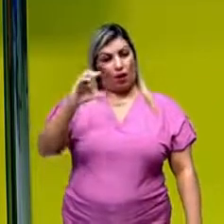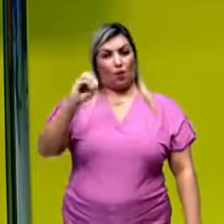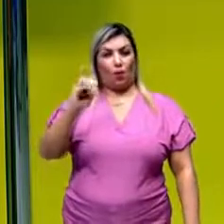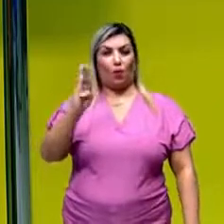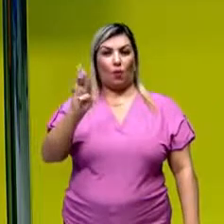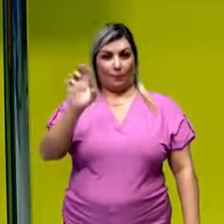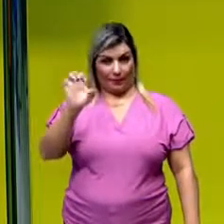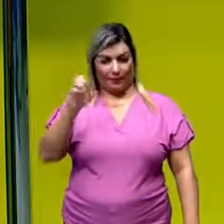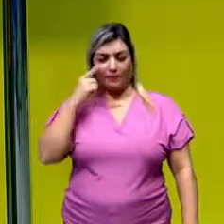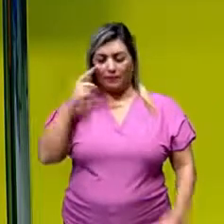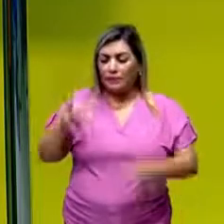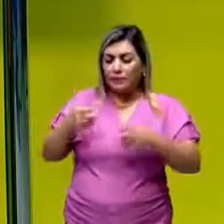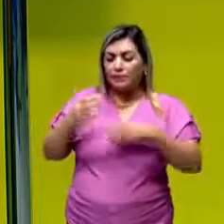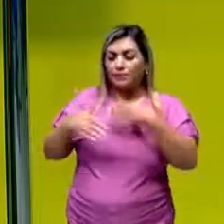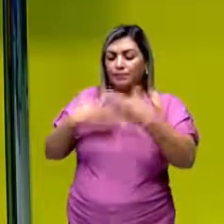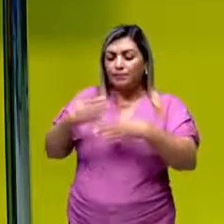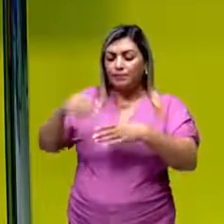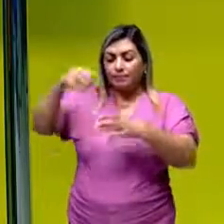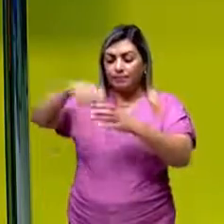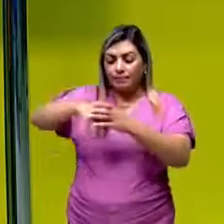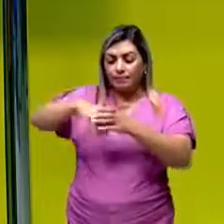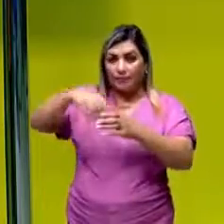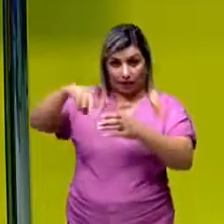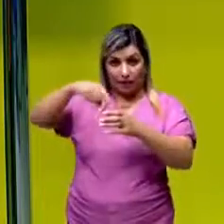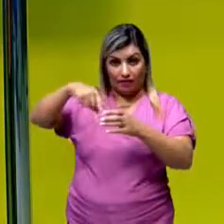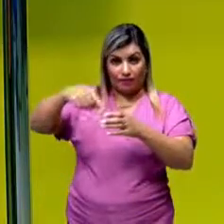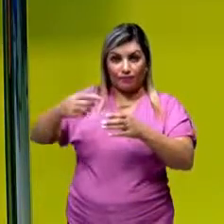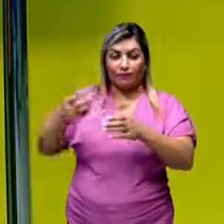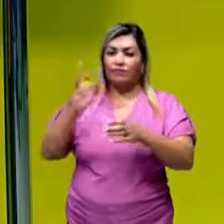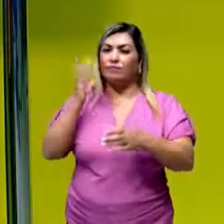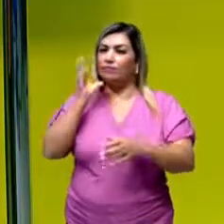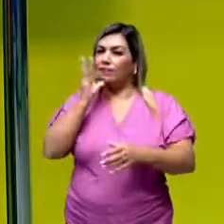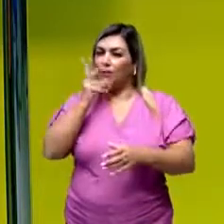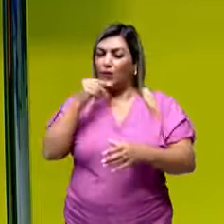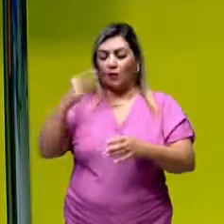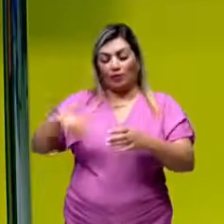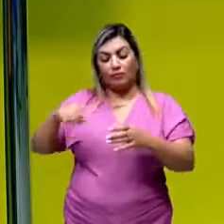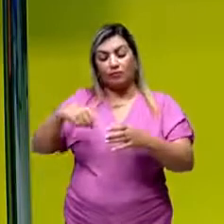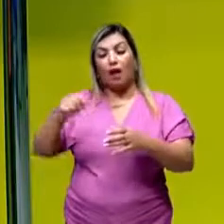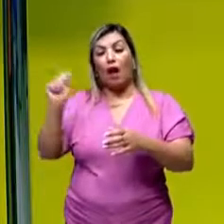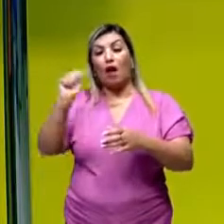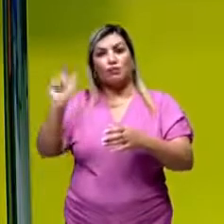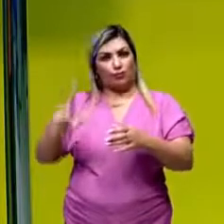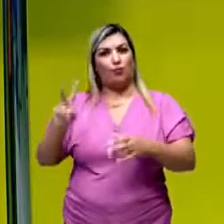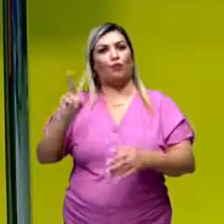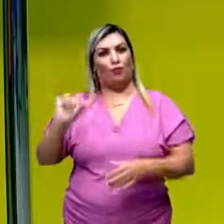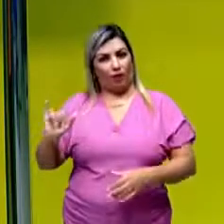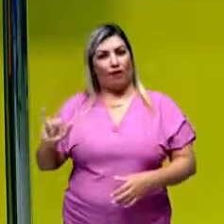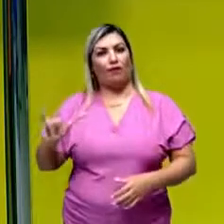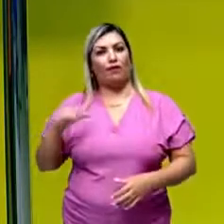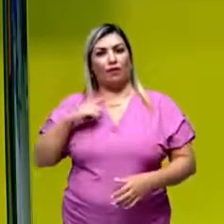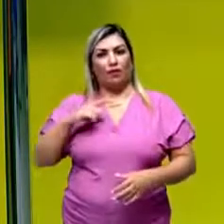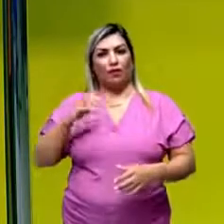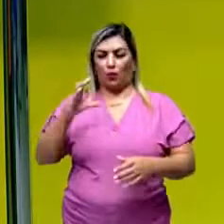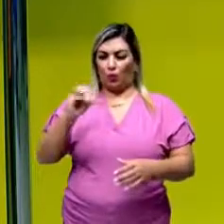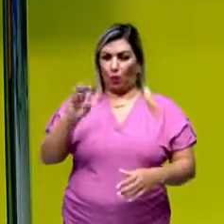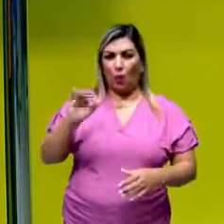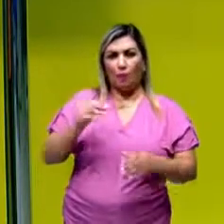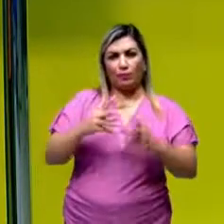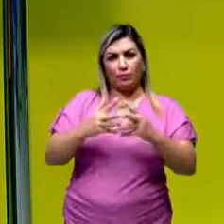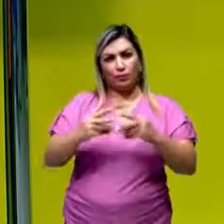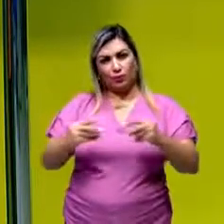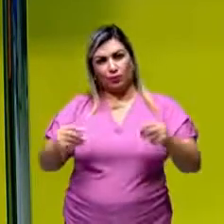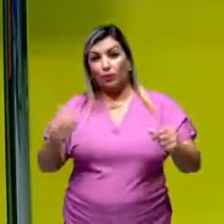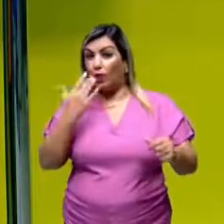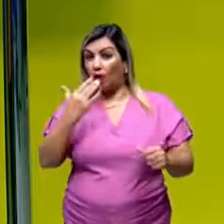que com o passar do tempo, essa solução vai ficando azul e o cobre vai perdendo a sua coloração